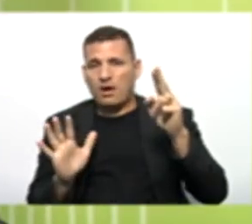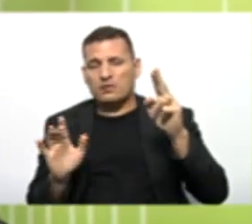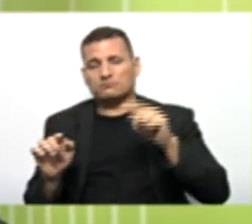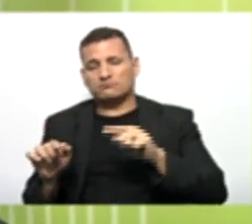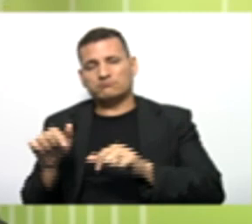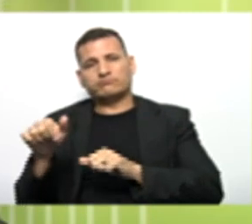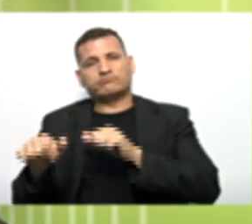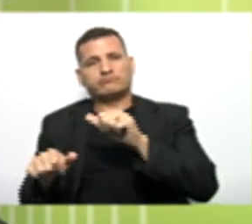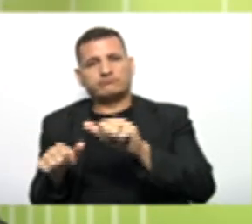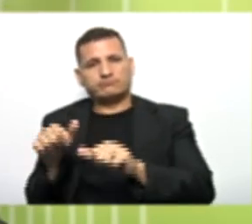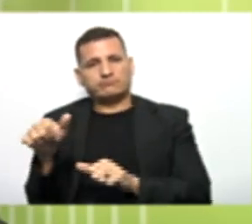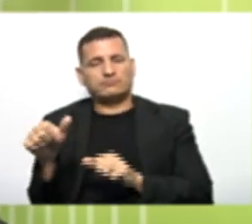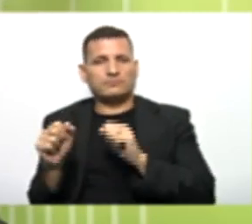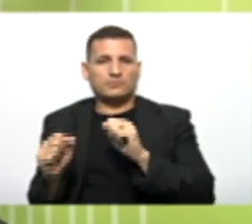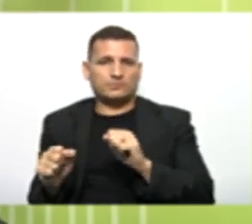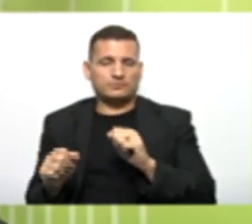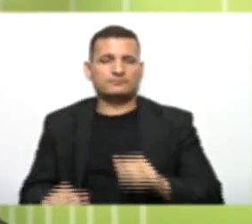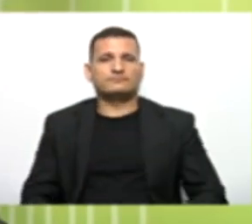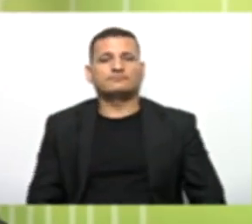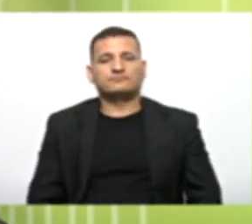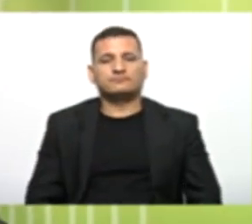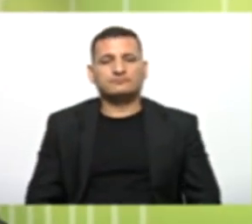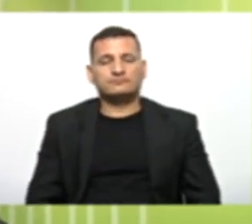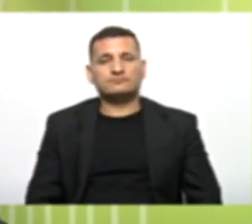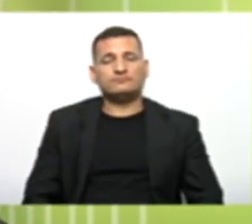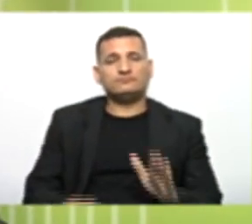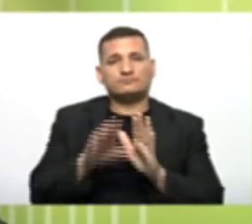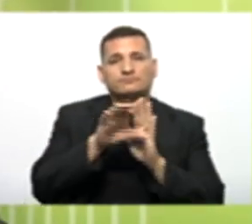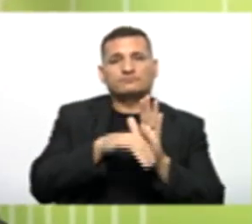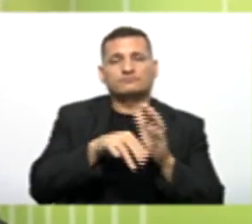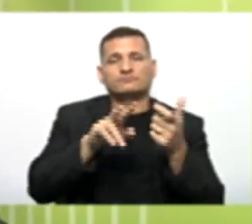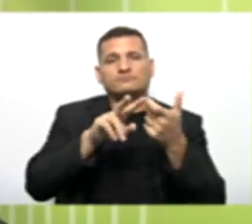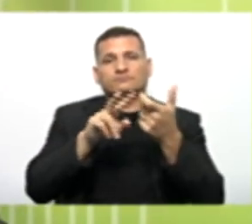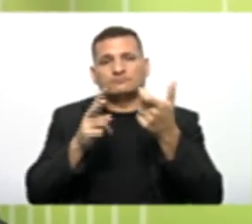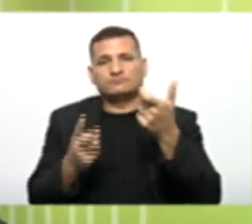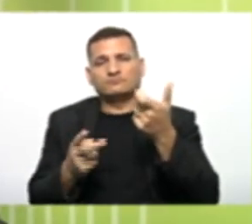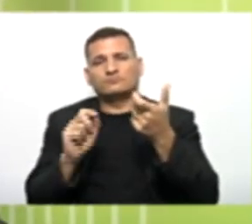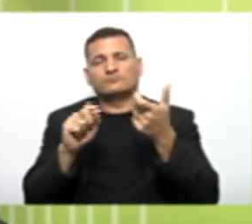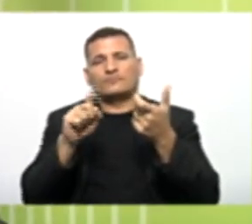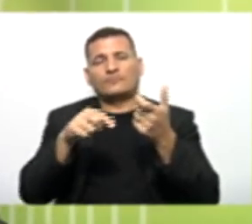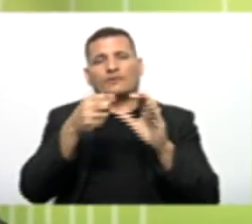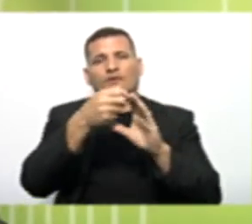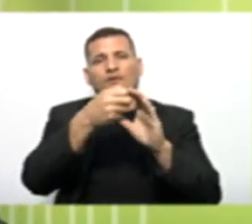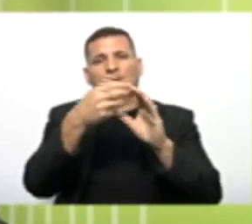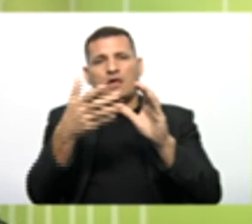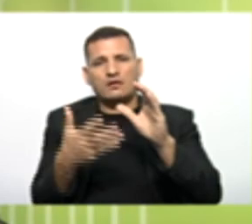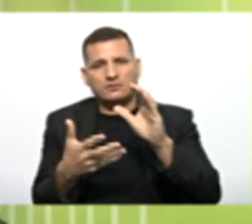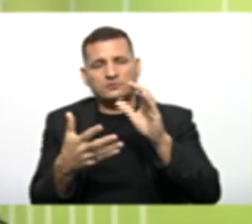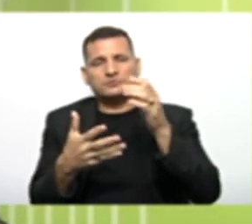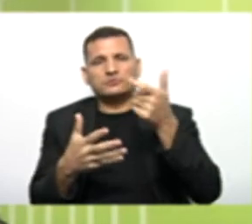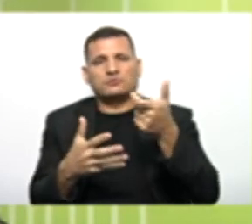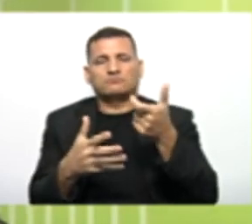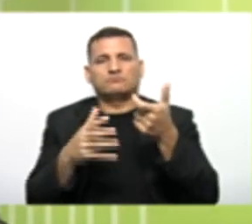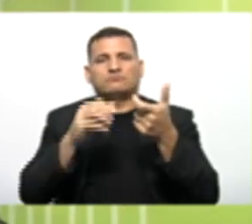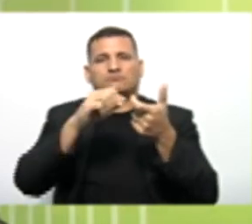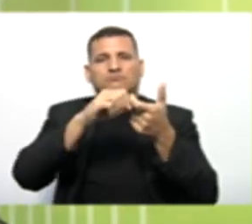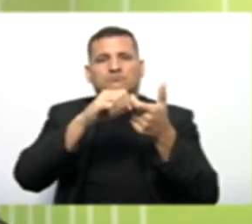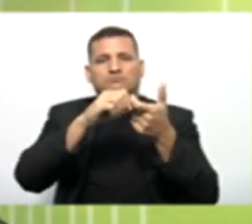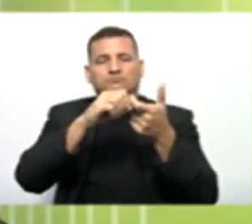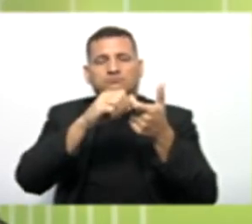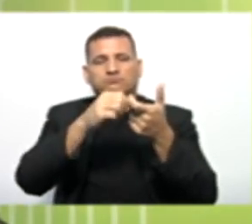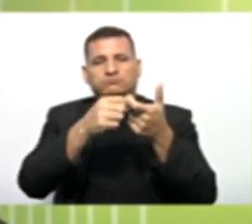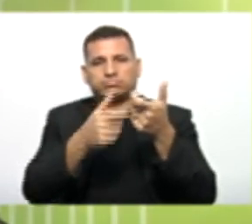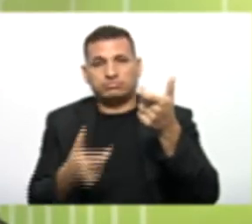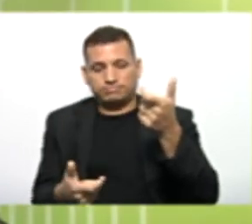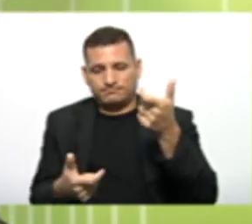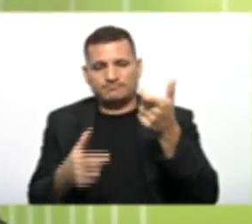Sejam tratados Também de formas diferentes E o conceito De herança Que está diretamente relacionado Faz com que Uma classe filha